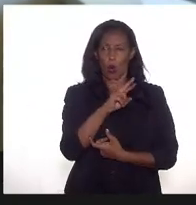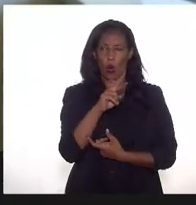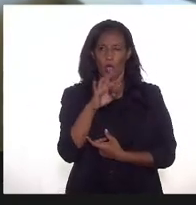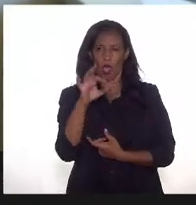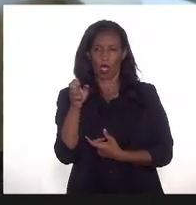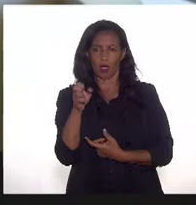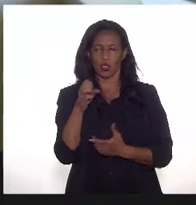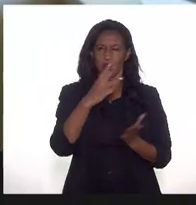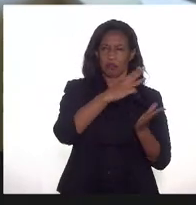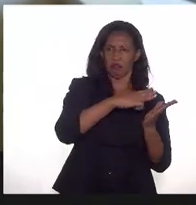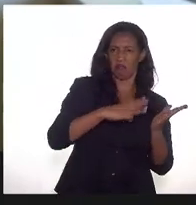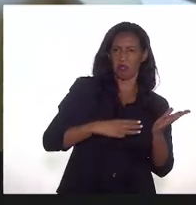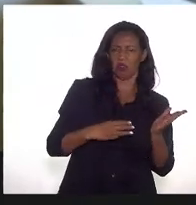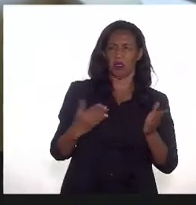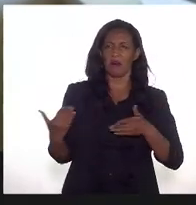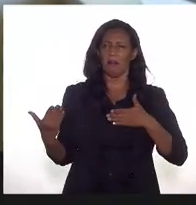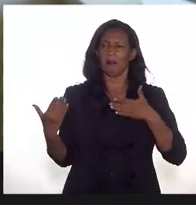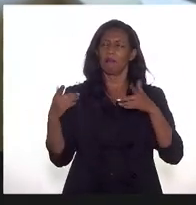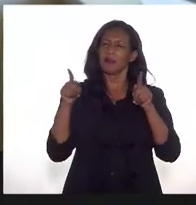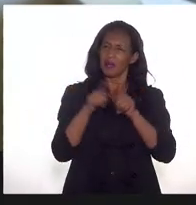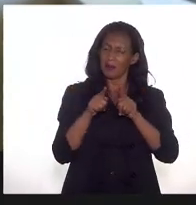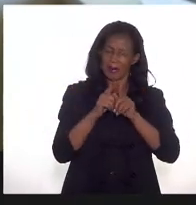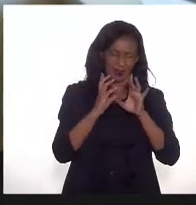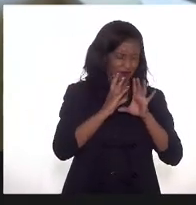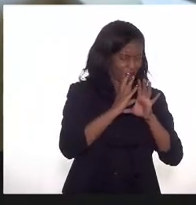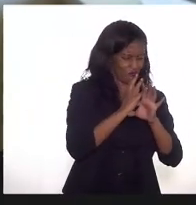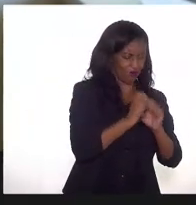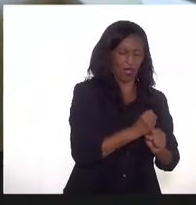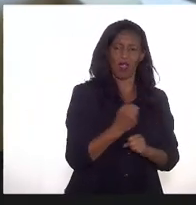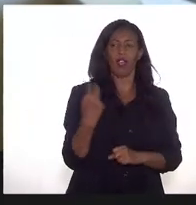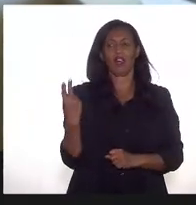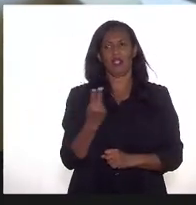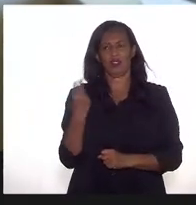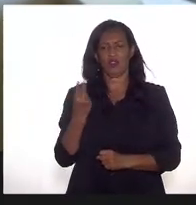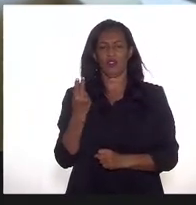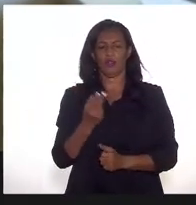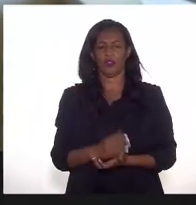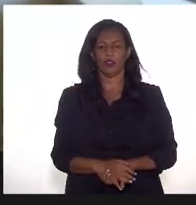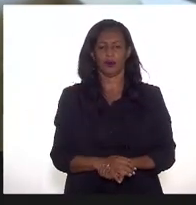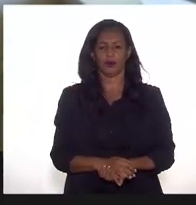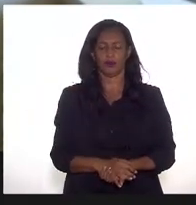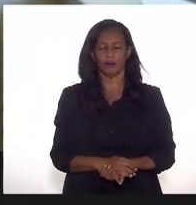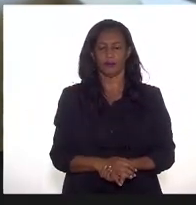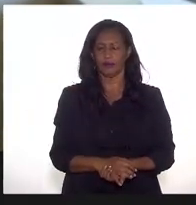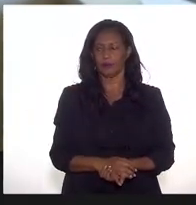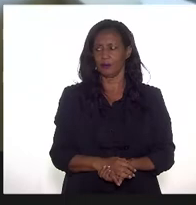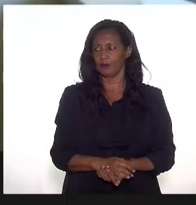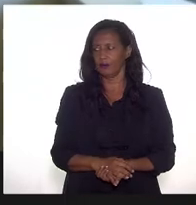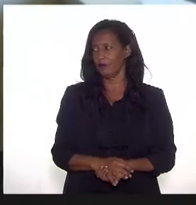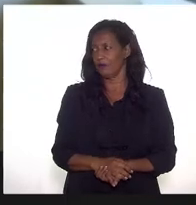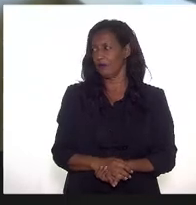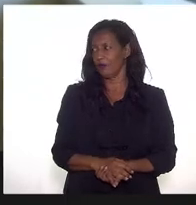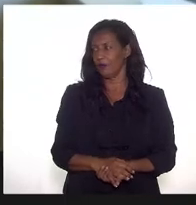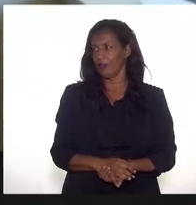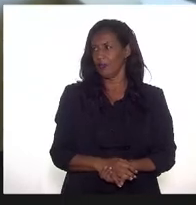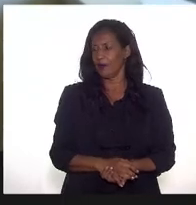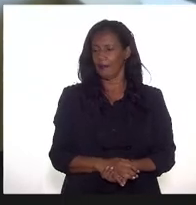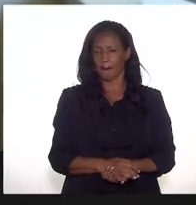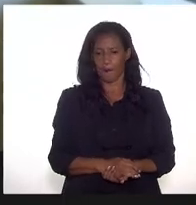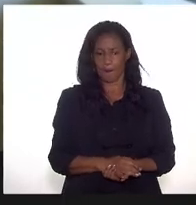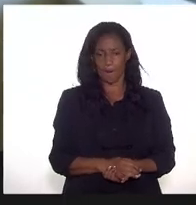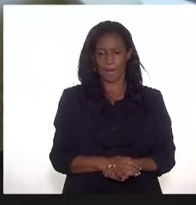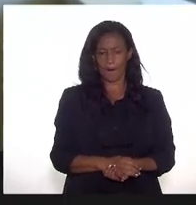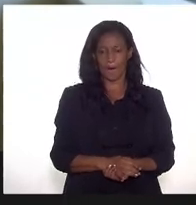metodologia para se chegar a esses valores. Por favor, doutor Flávio e doutor Matias do